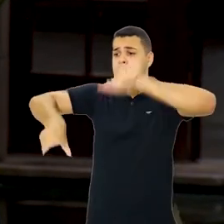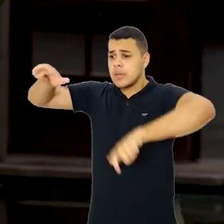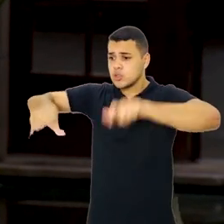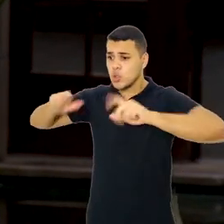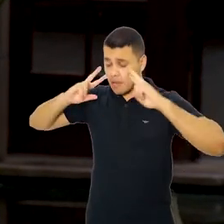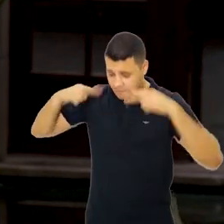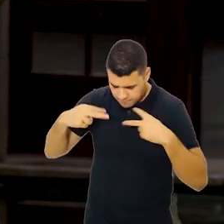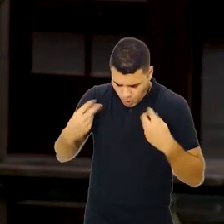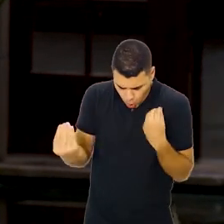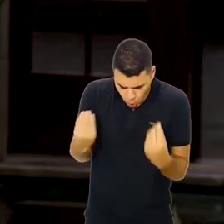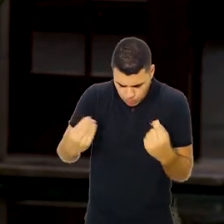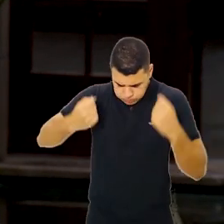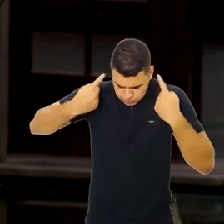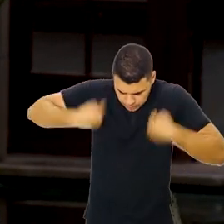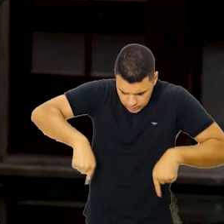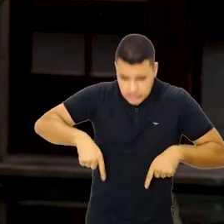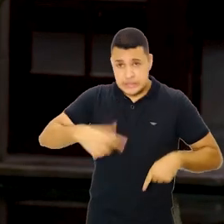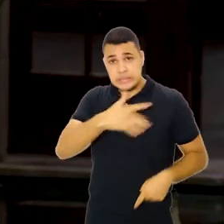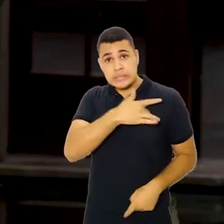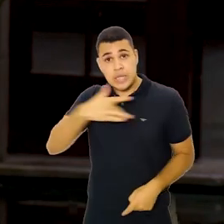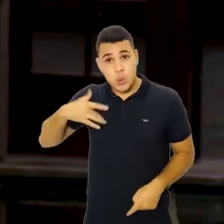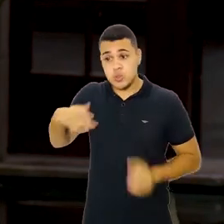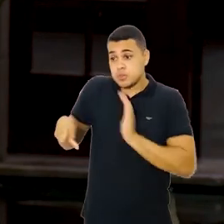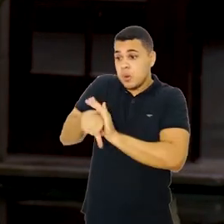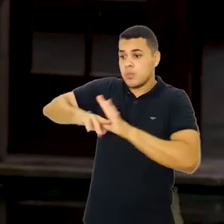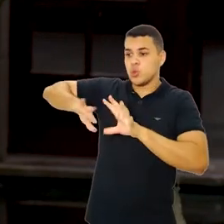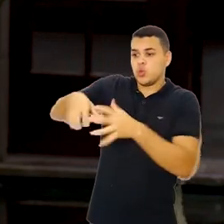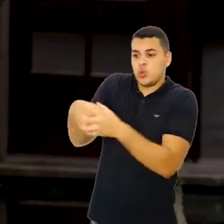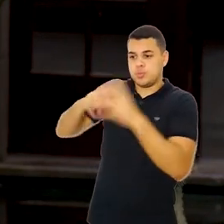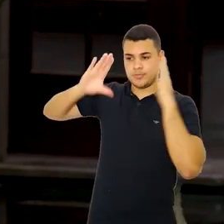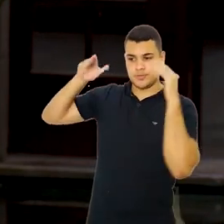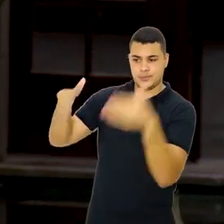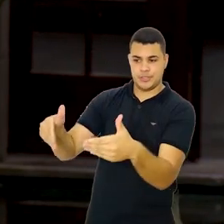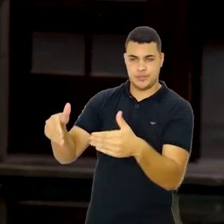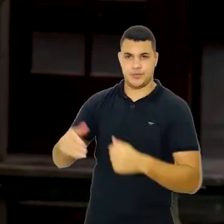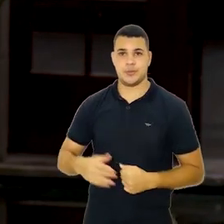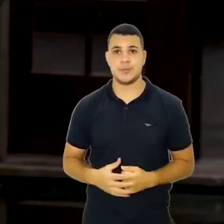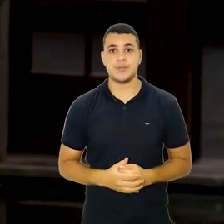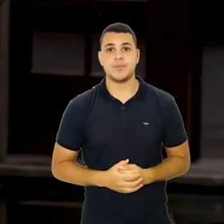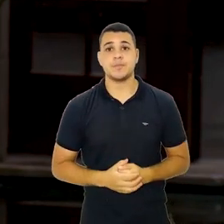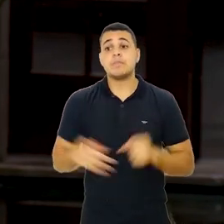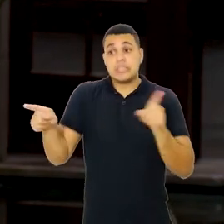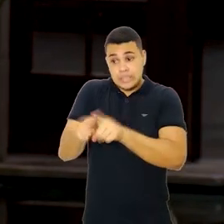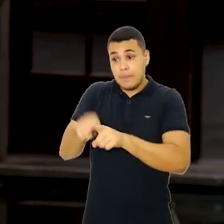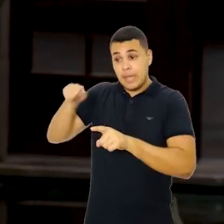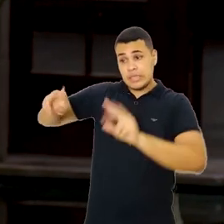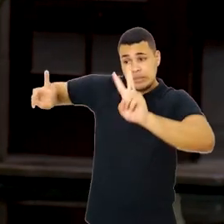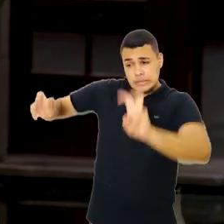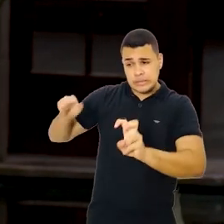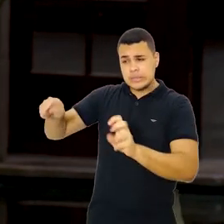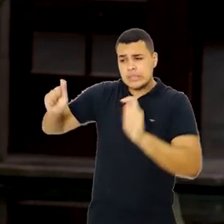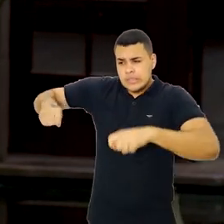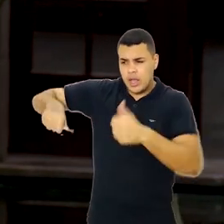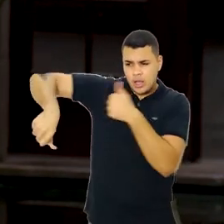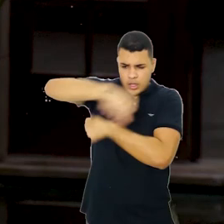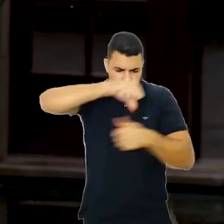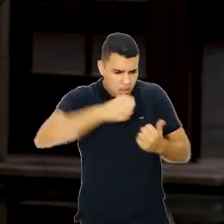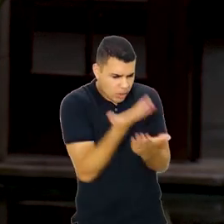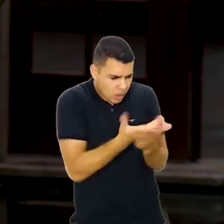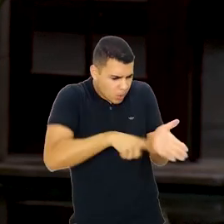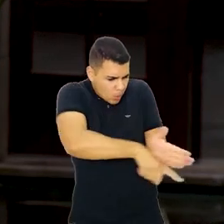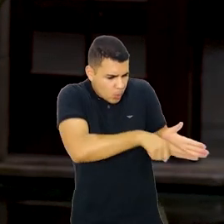o estudo da distribuição indeterminante dos eventos ou estados relacionados à saúde em populações